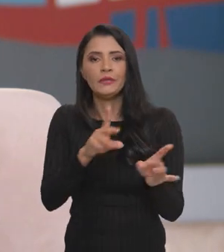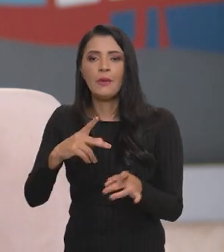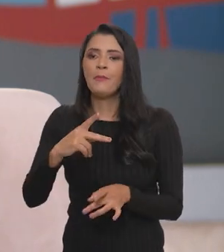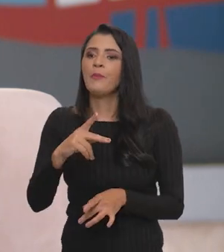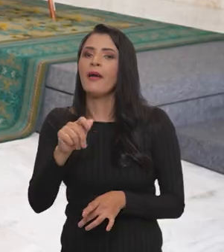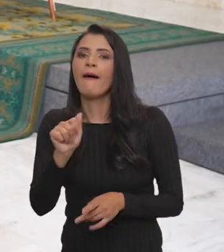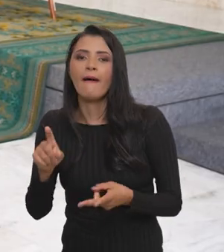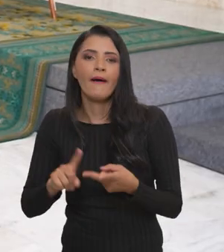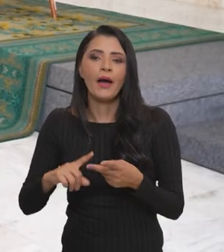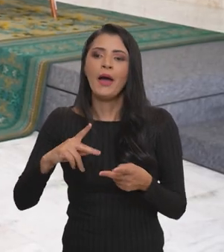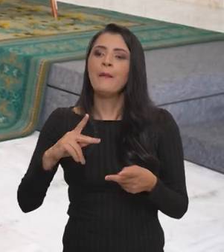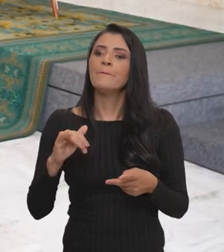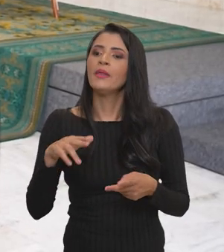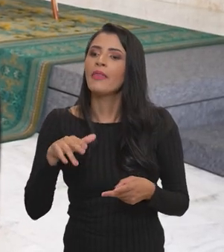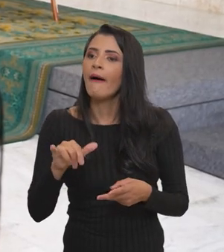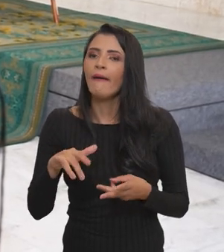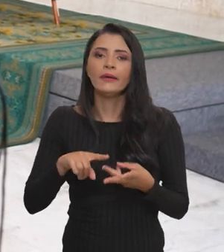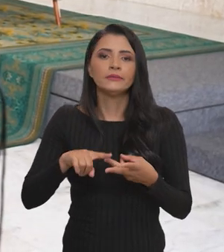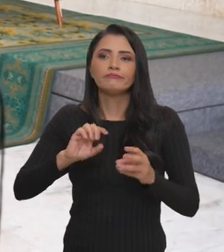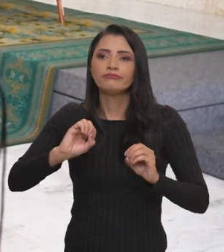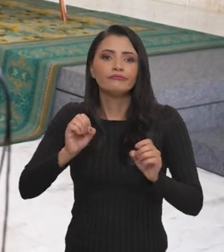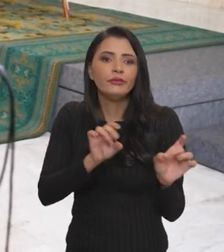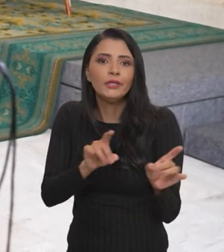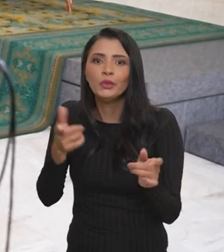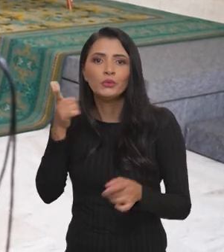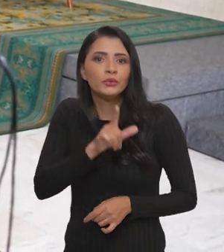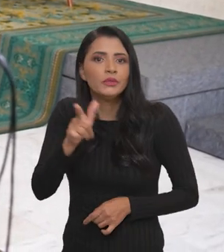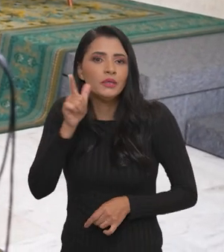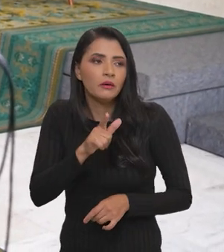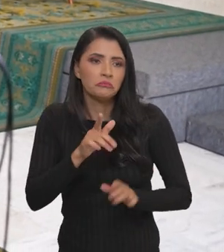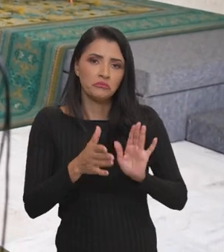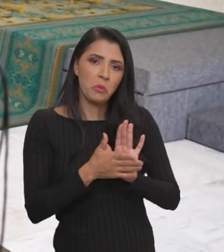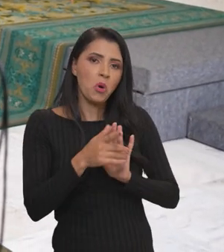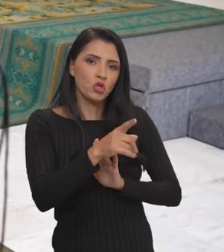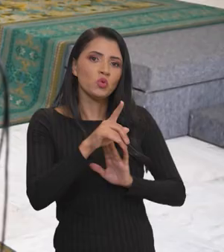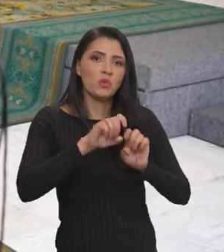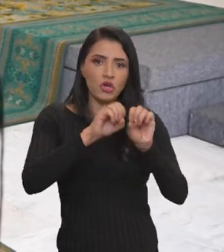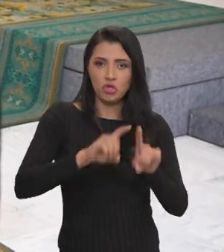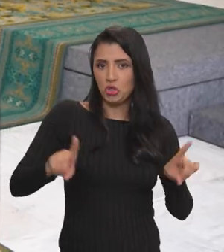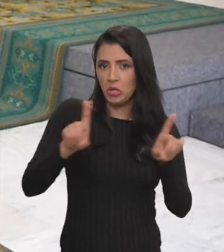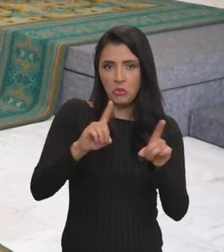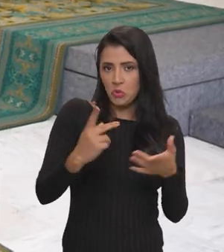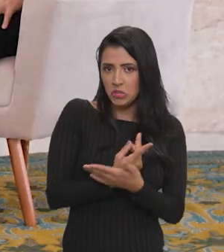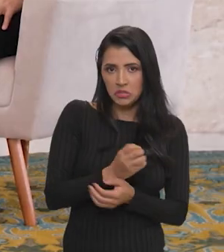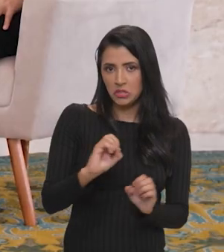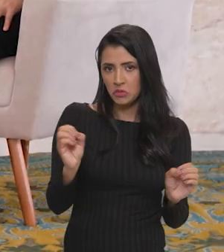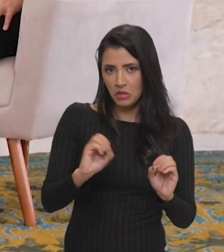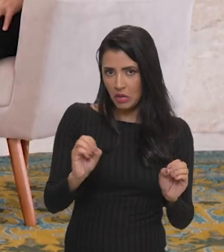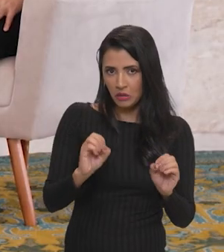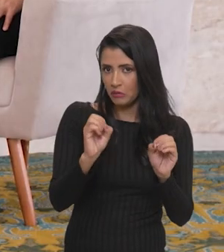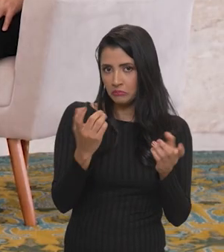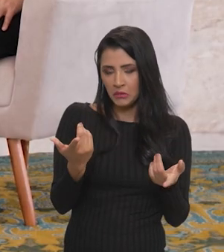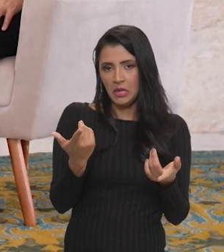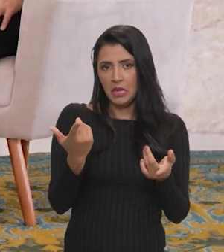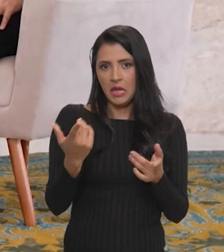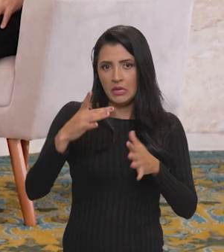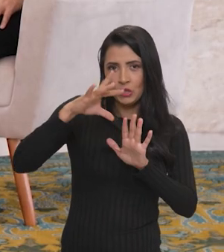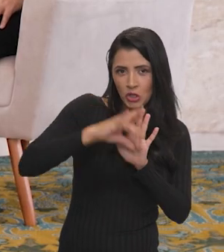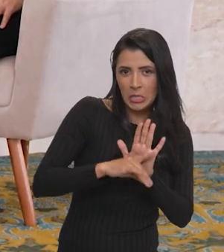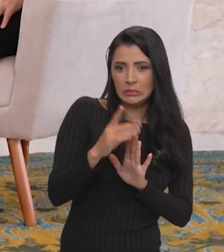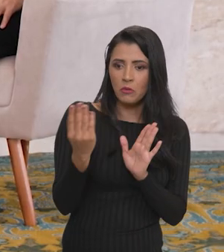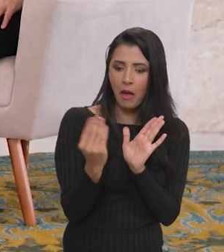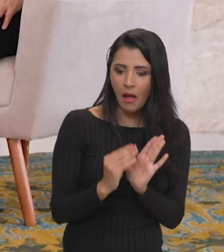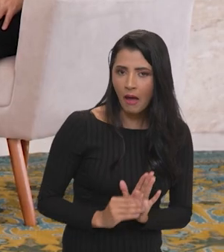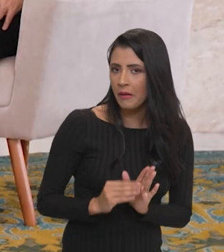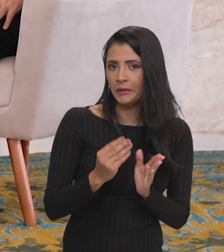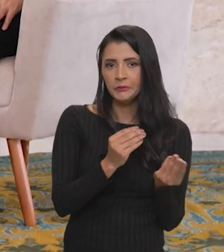vender para o PAA, não conseguem vender para o PNAE, não conseguiam fazer... E que foi proposta uma digitalização que não aconteceu, na verdade. Não aconteceu. Os meios para